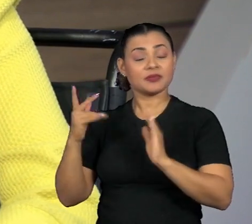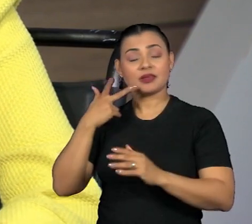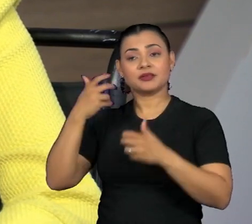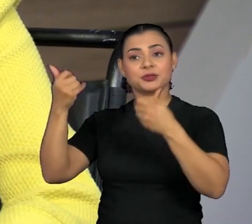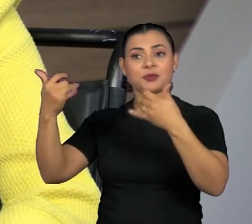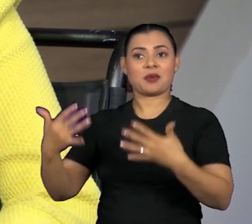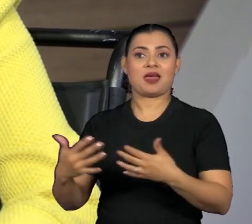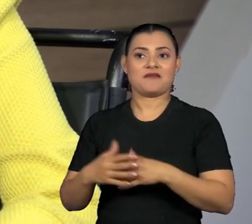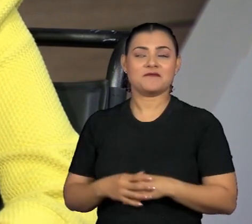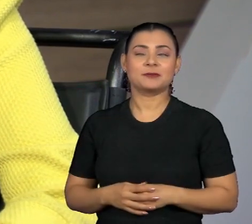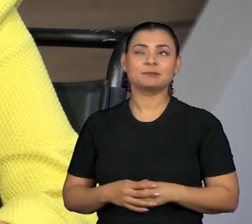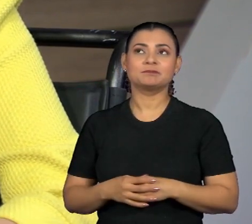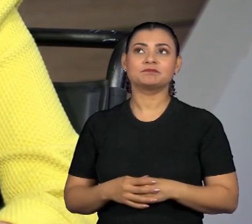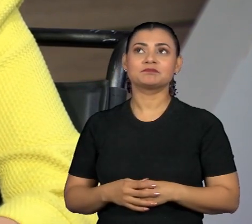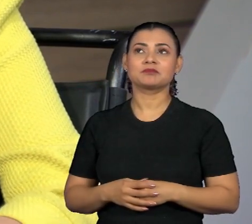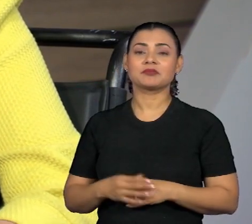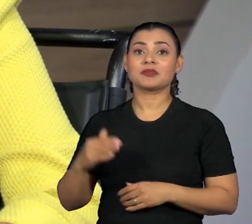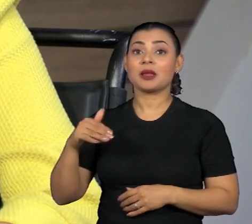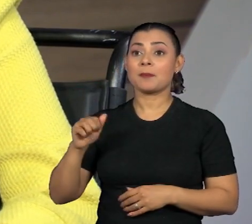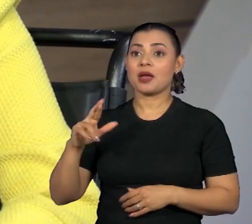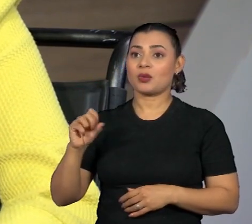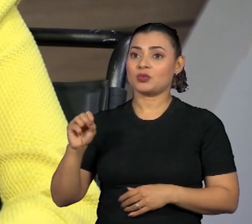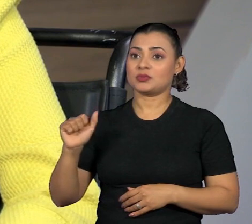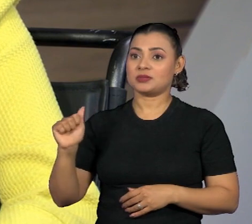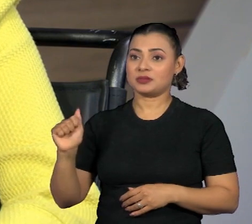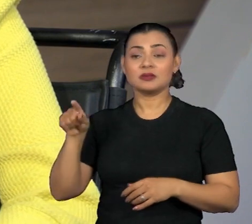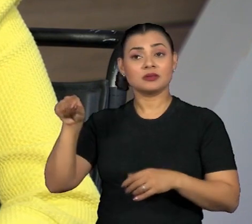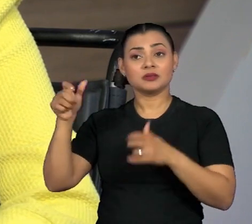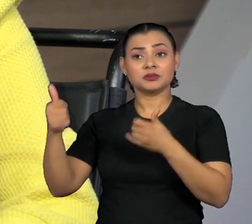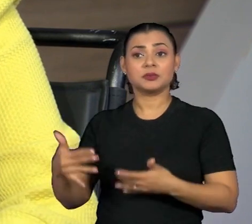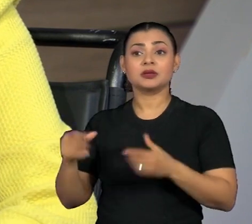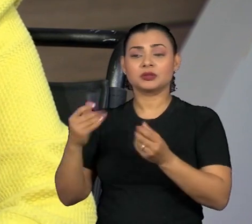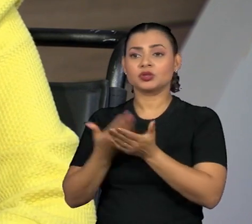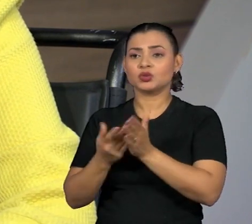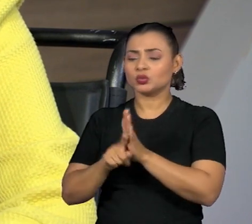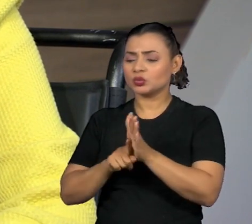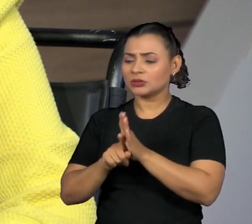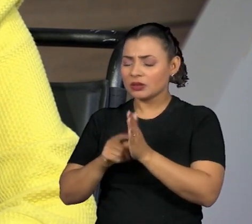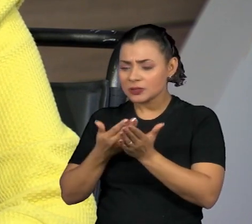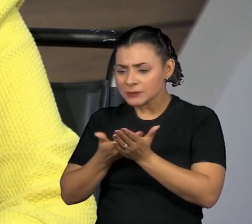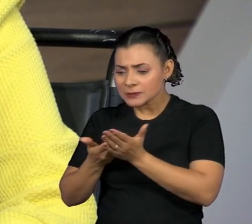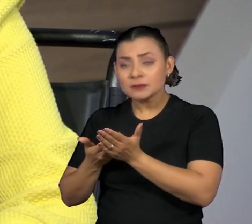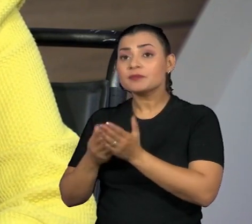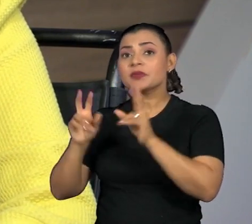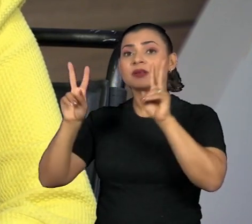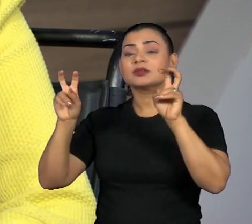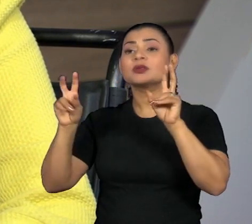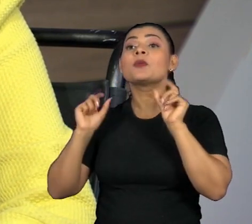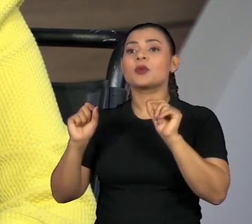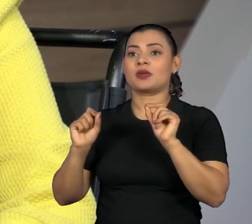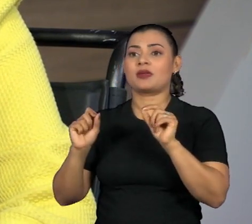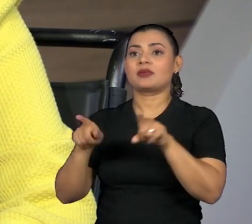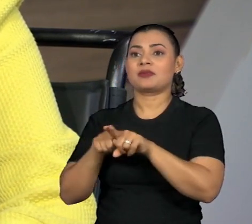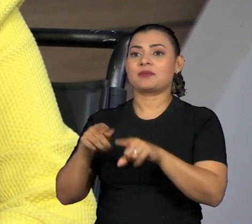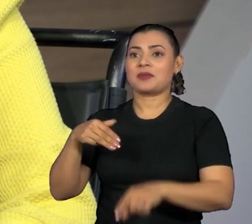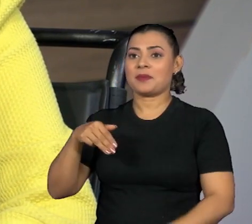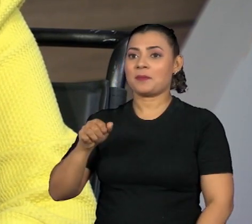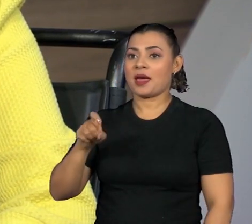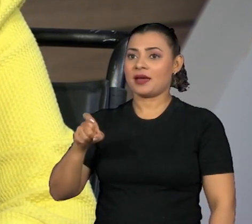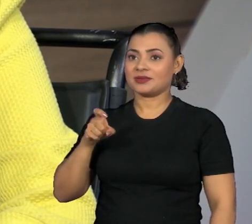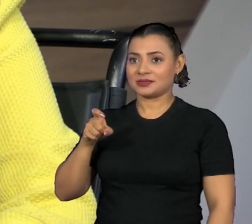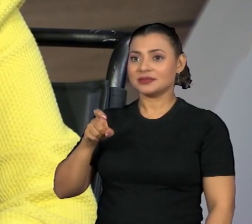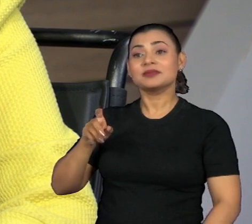vai estudar o manifesto marxista e ele inclui a